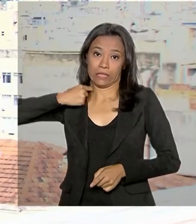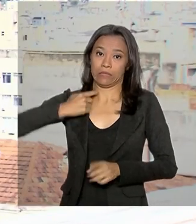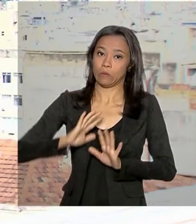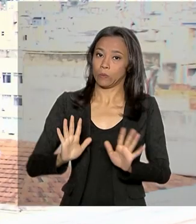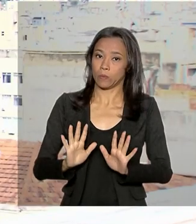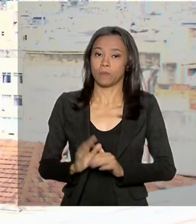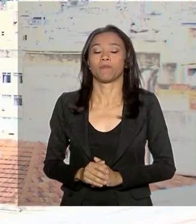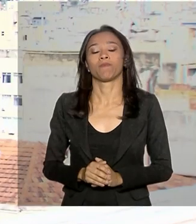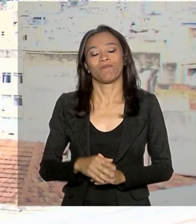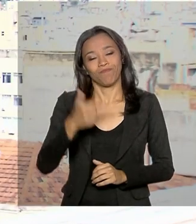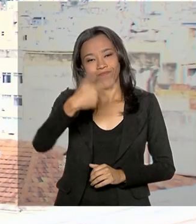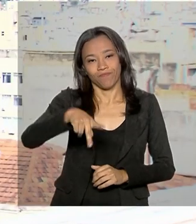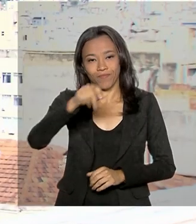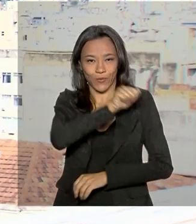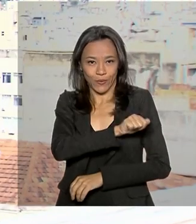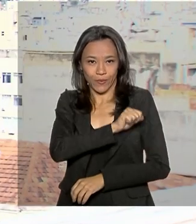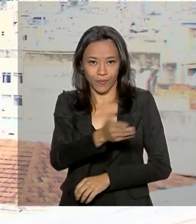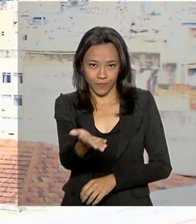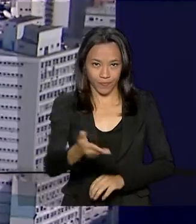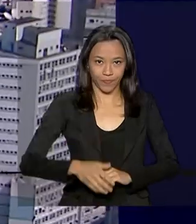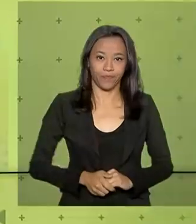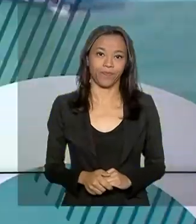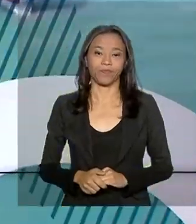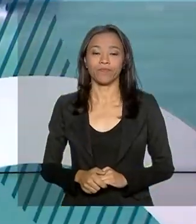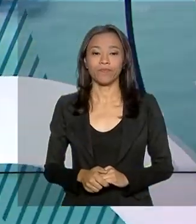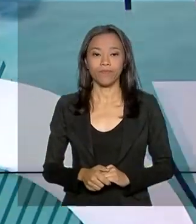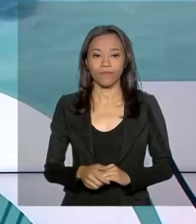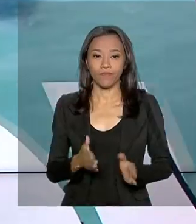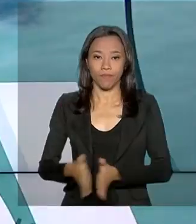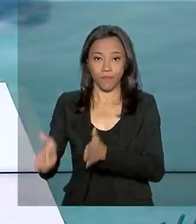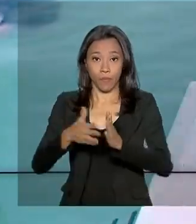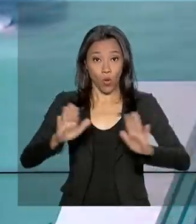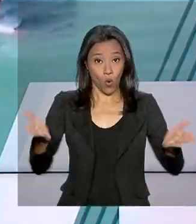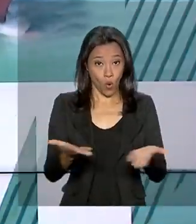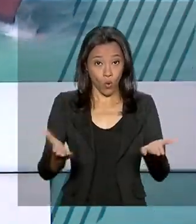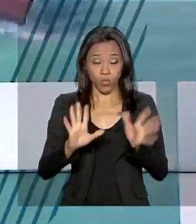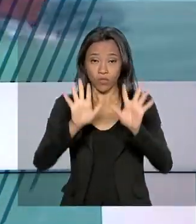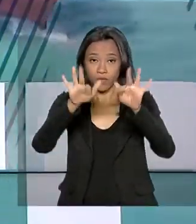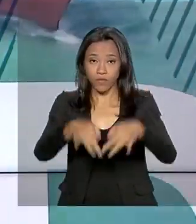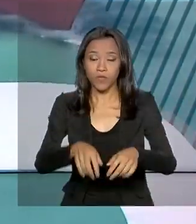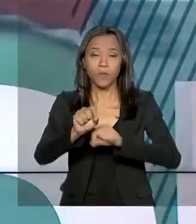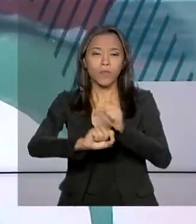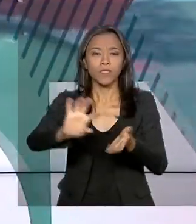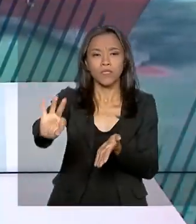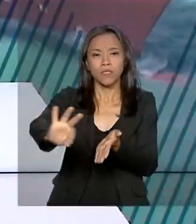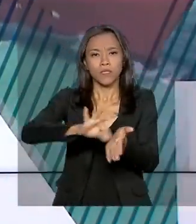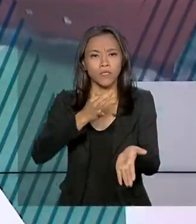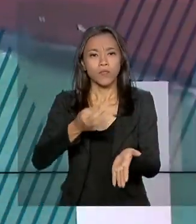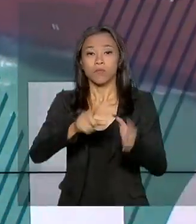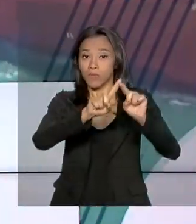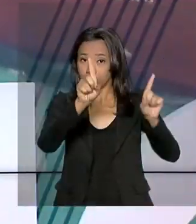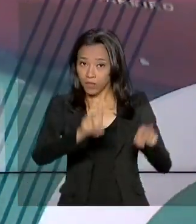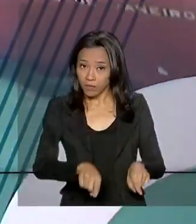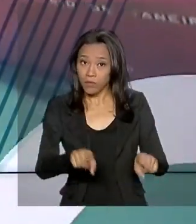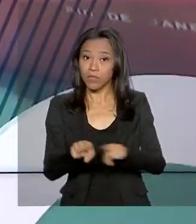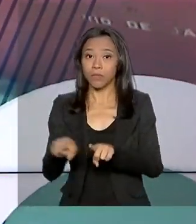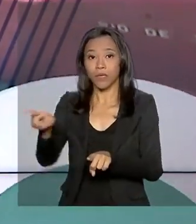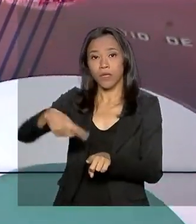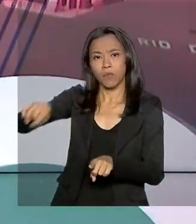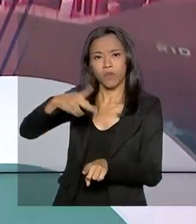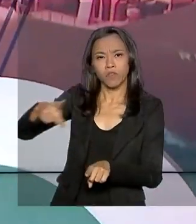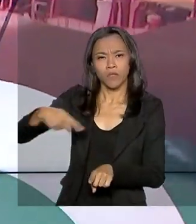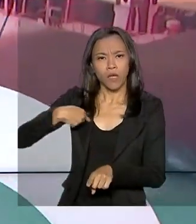Janeiro, Alessandra Lago, para o governo agora. Terminam hoje as inscrições para servidores públicos e professores